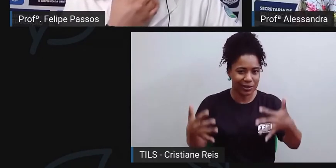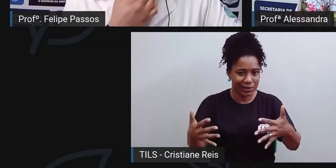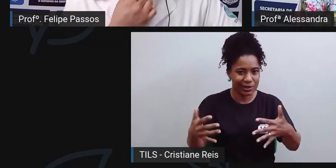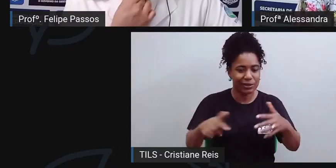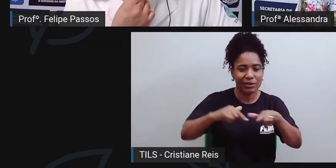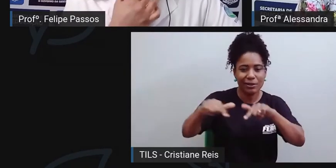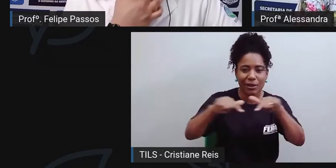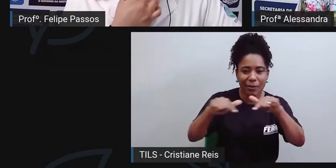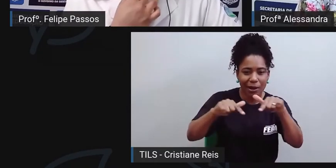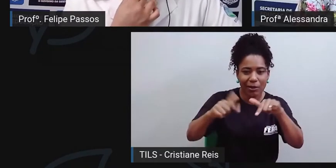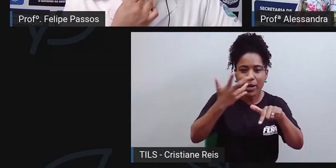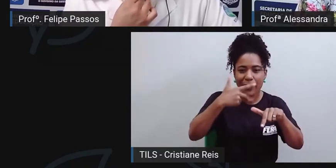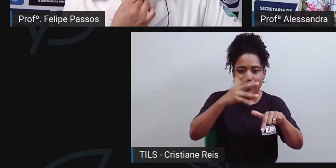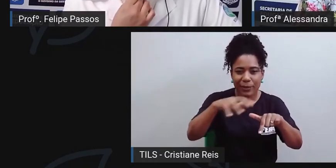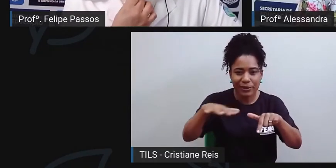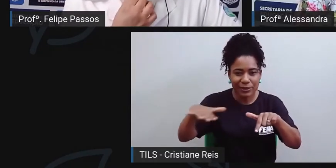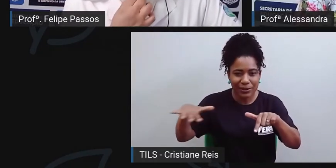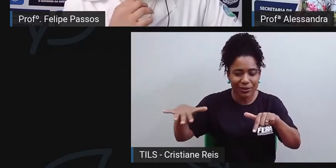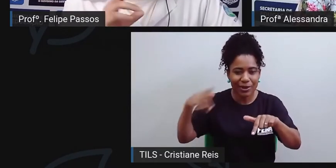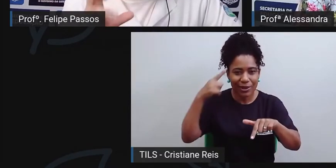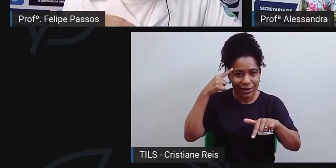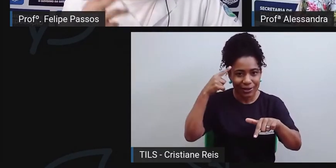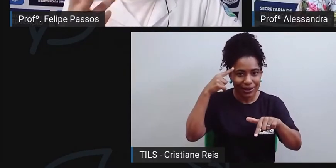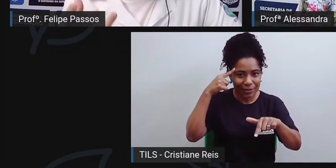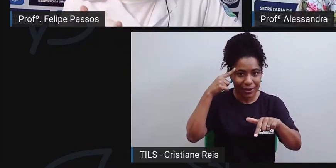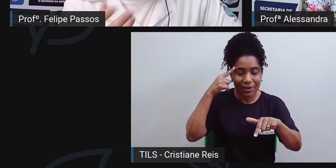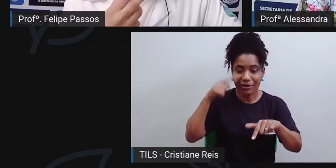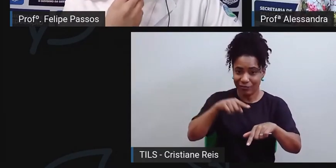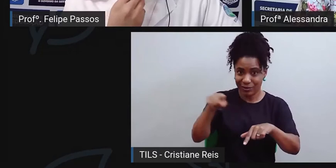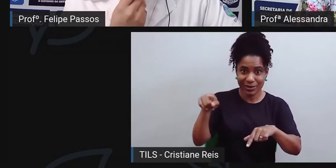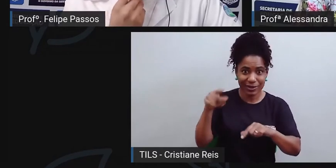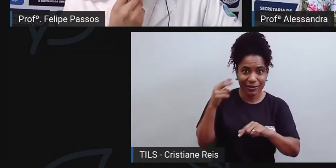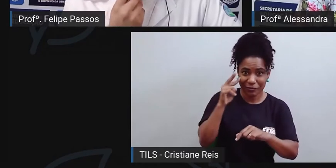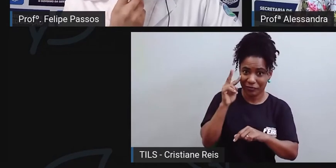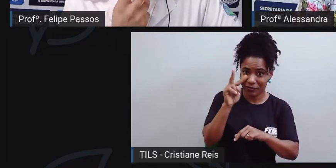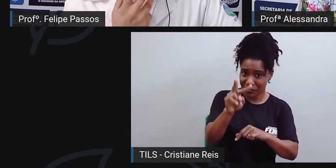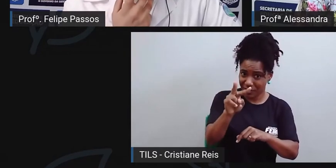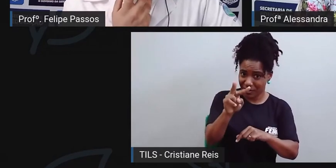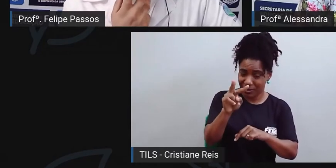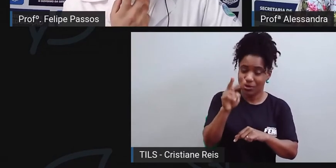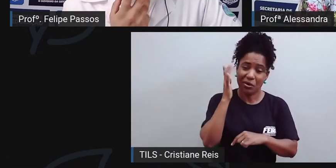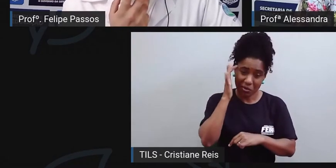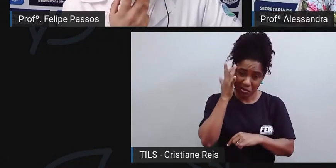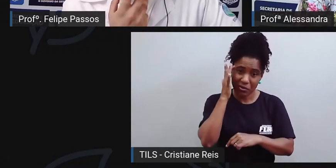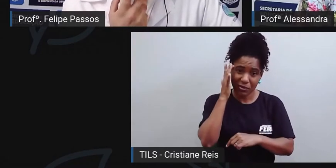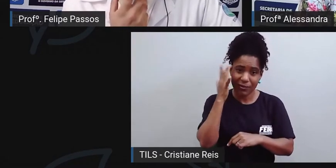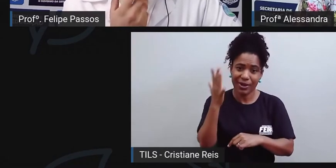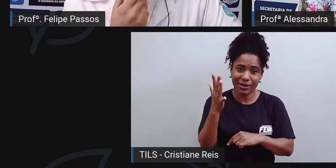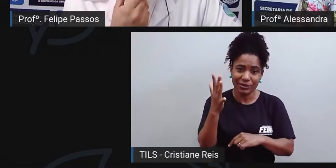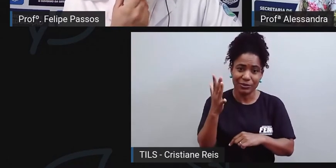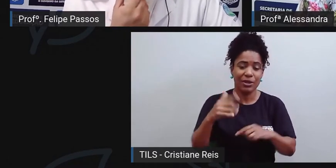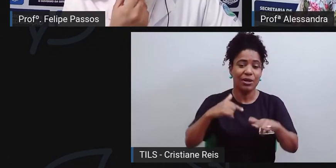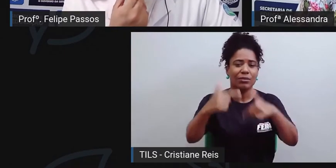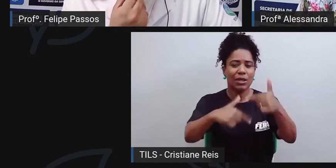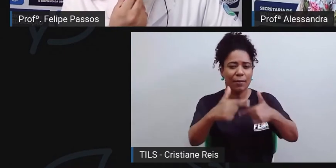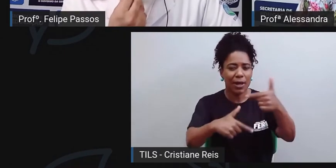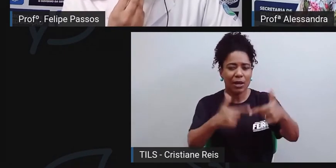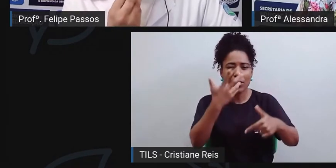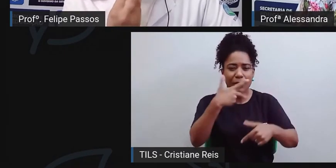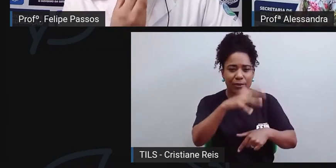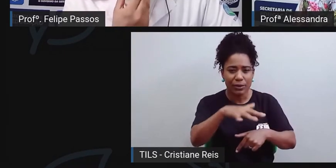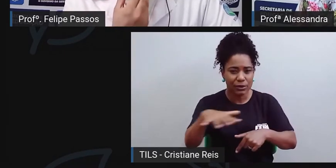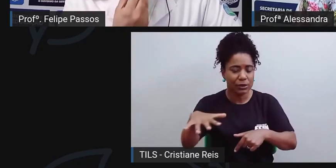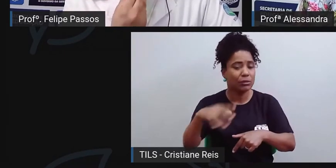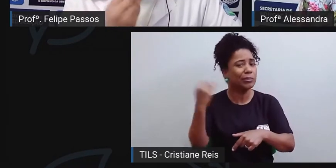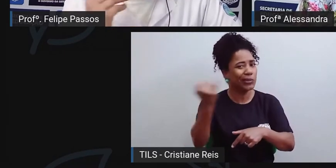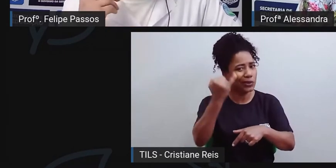então, espero que o pessoal, nossos alunos aí, já tenham visto e tenham compreendido a importância de se discutir trabalho infantil. A